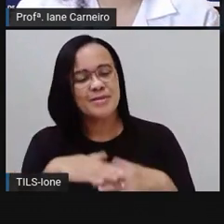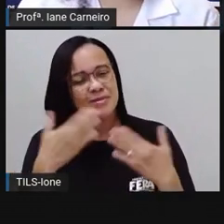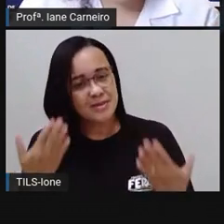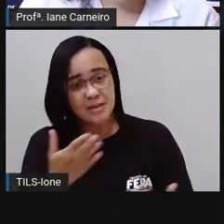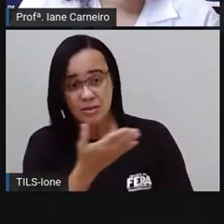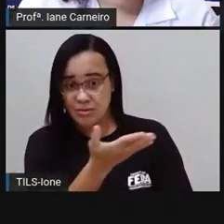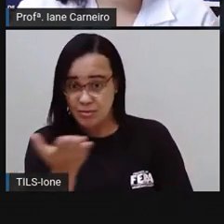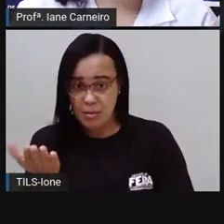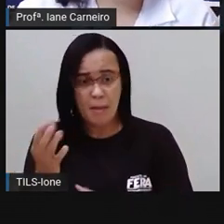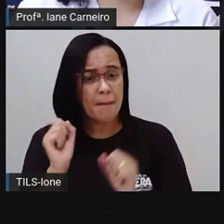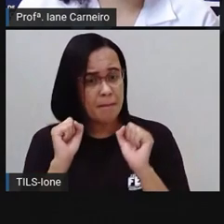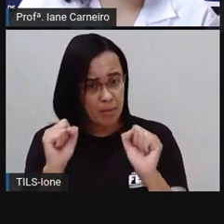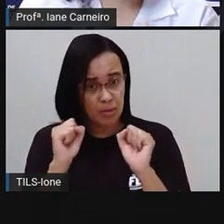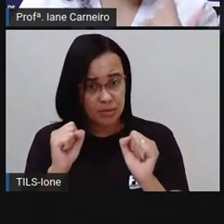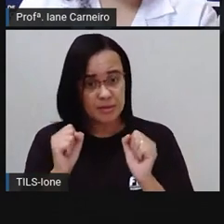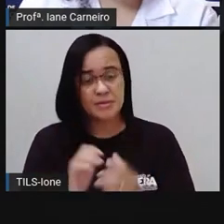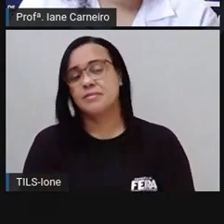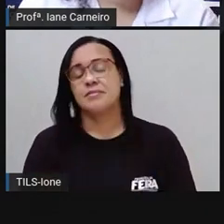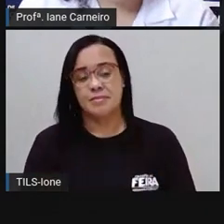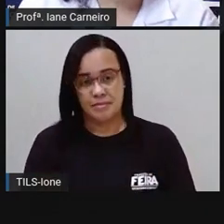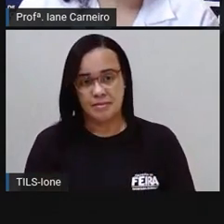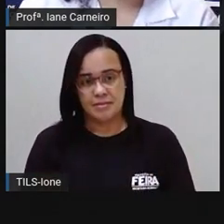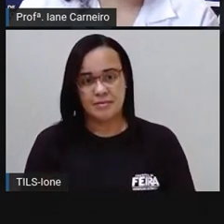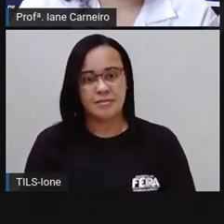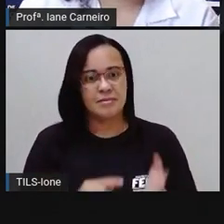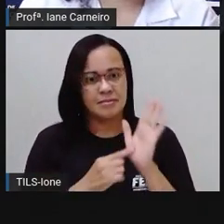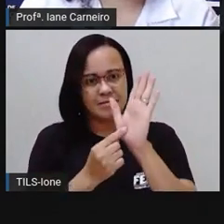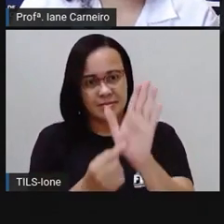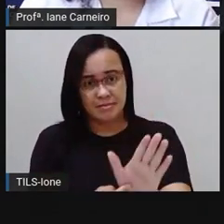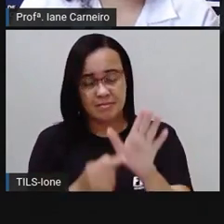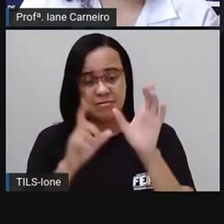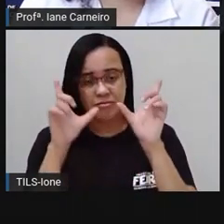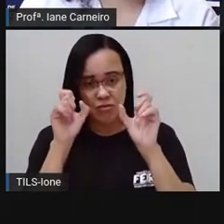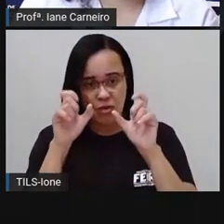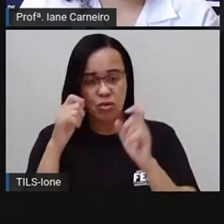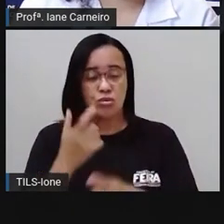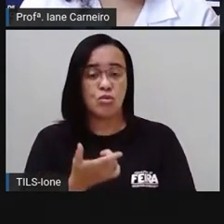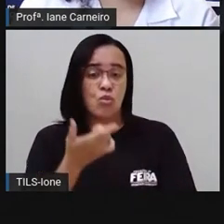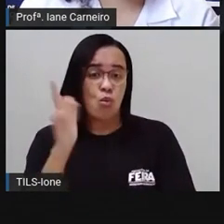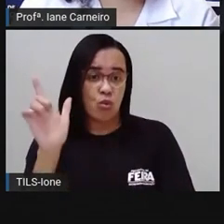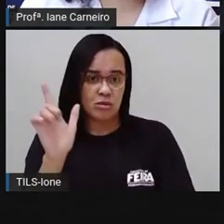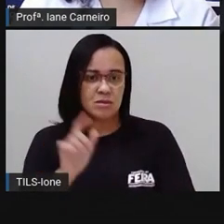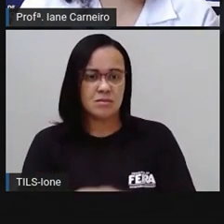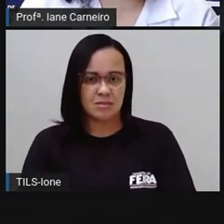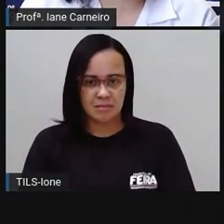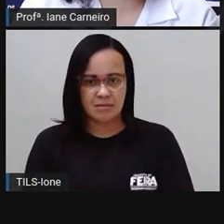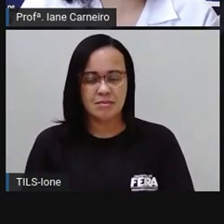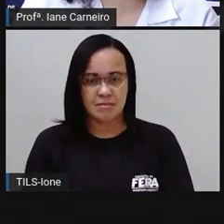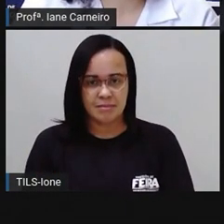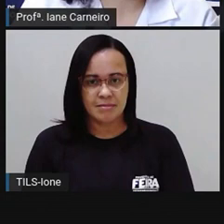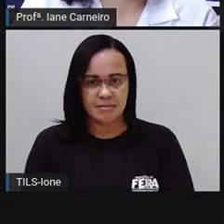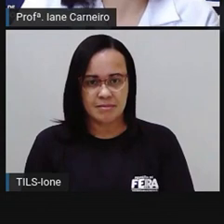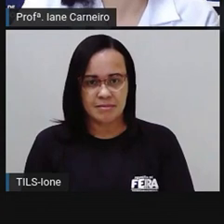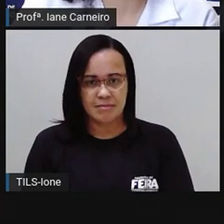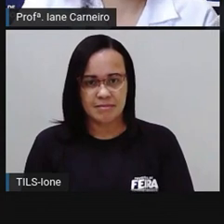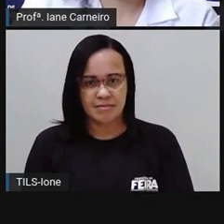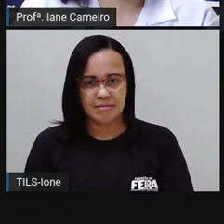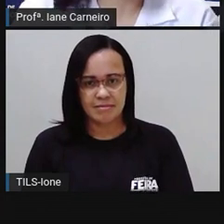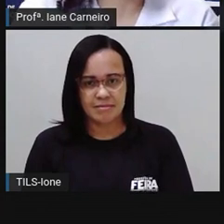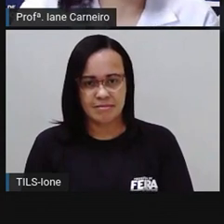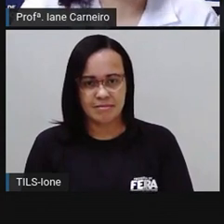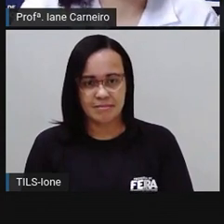isso, tá certo? A prova vai mostrar outra imagem aqui, ó, outra imagem, ó, aqui é